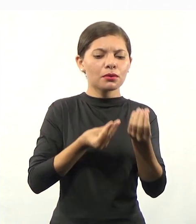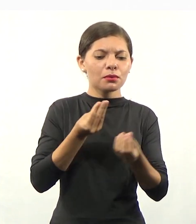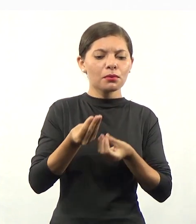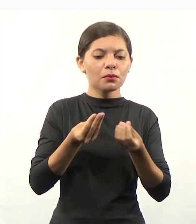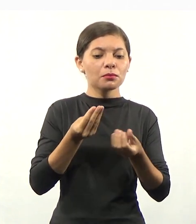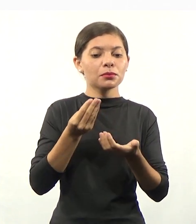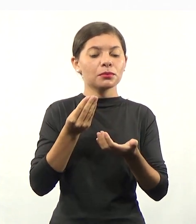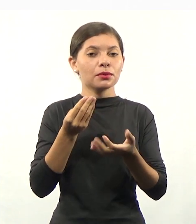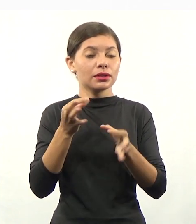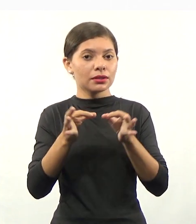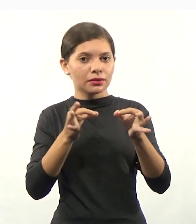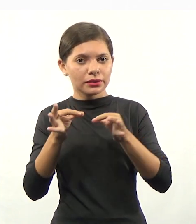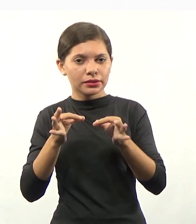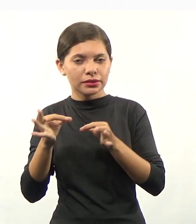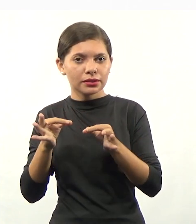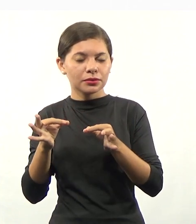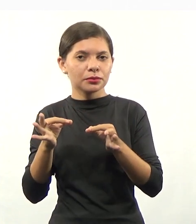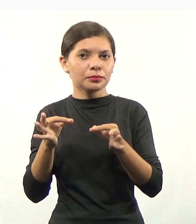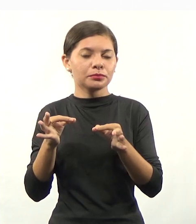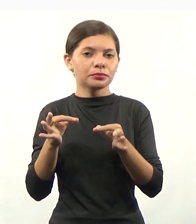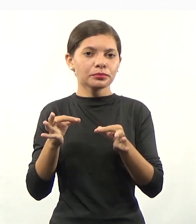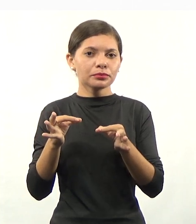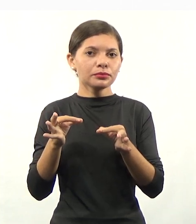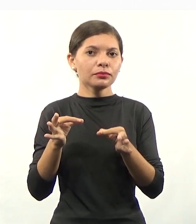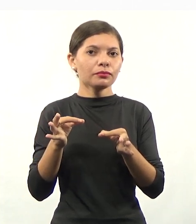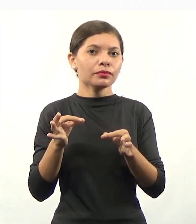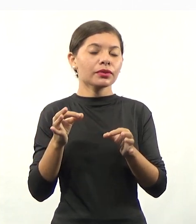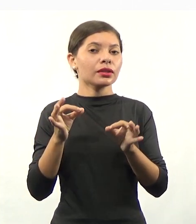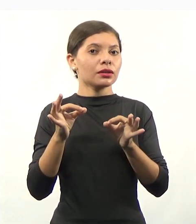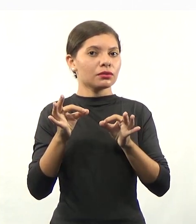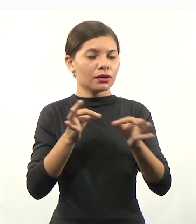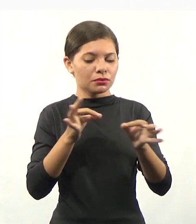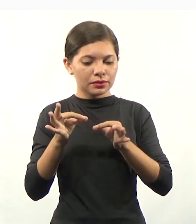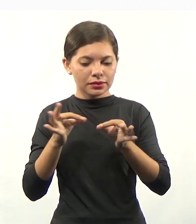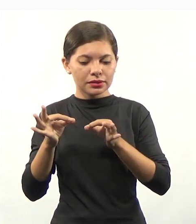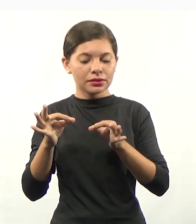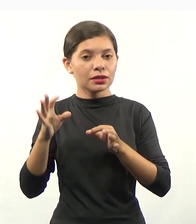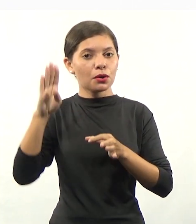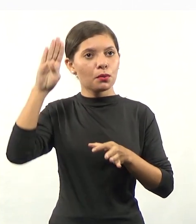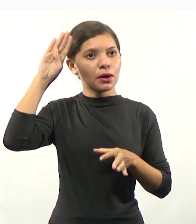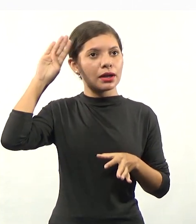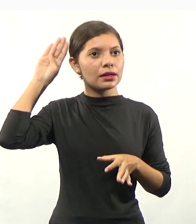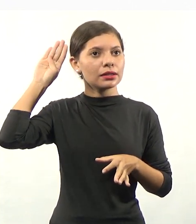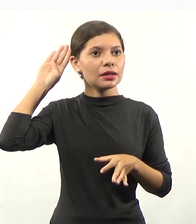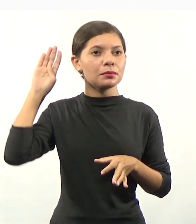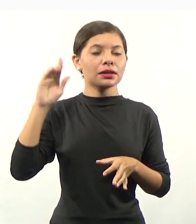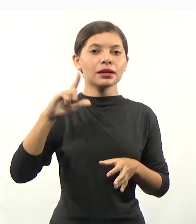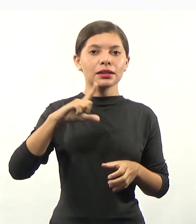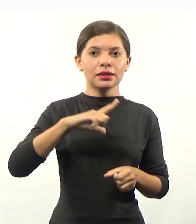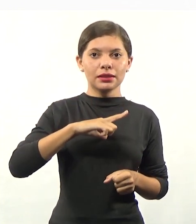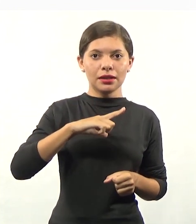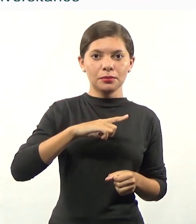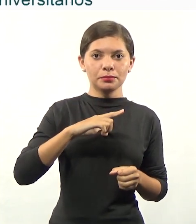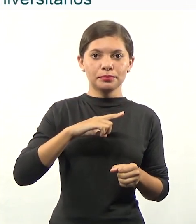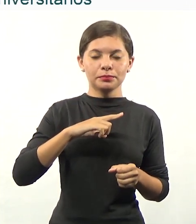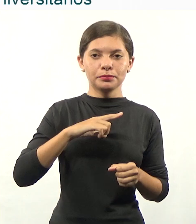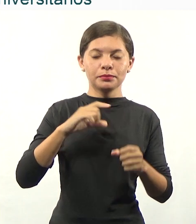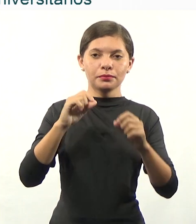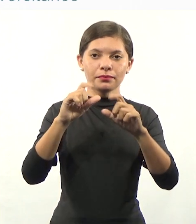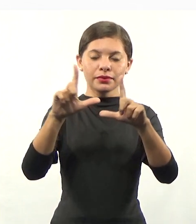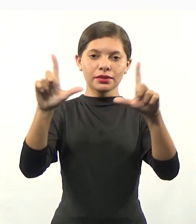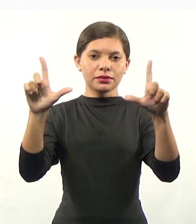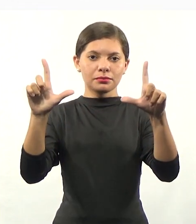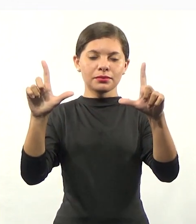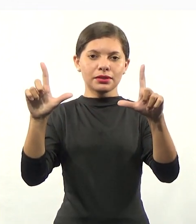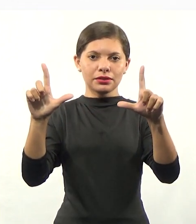organização acadêmica? A organização acadêmica prevista é a seguinte. Eu tenho o quê? Opa, vamos deixar bem grande para a gente